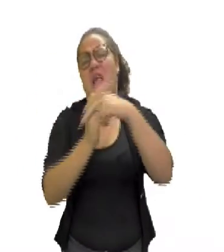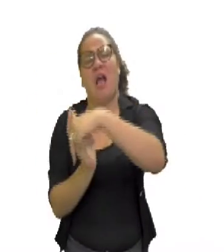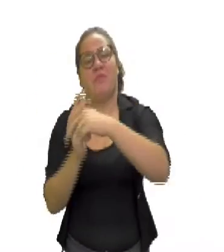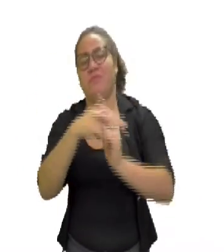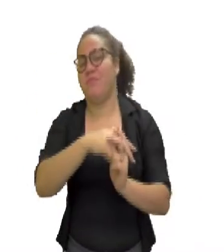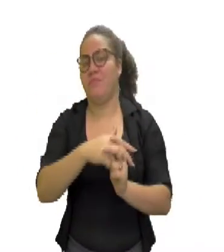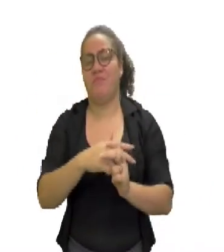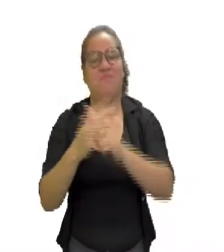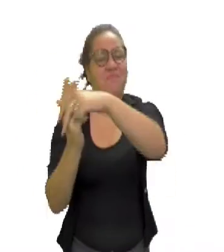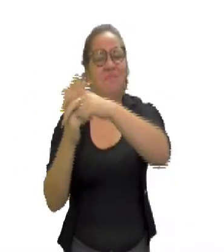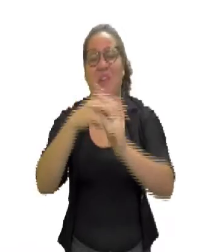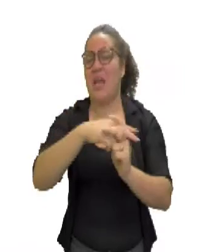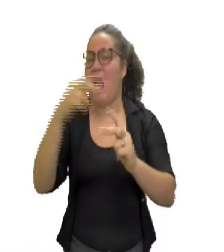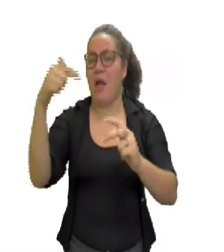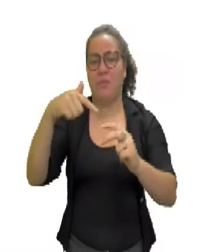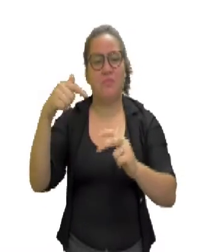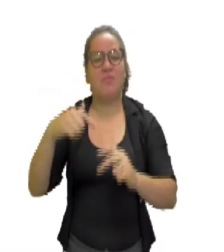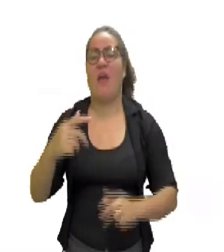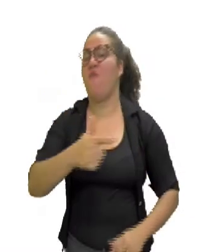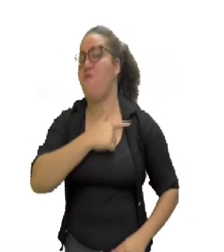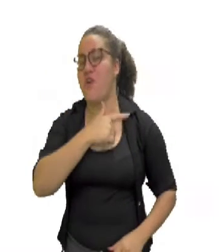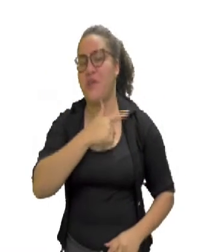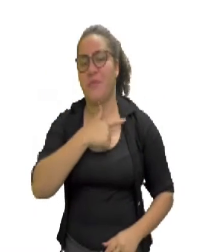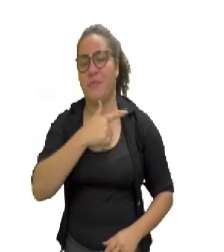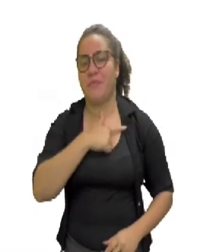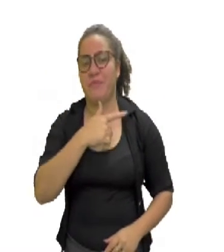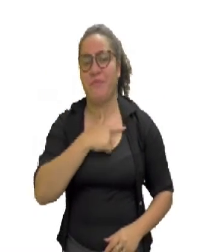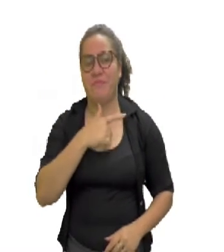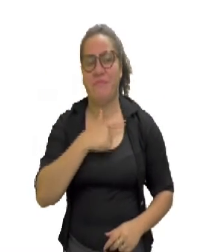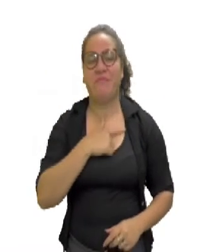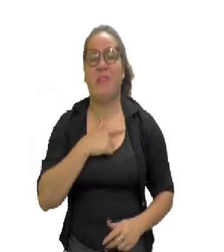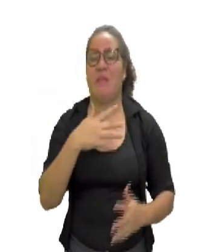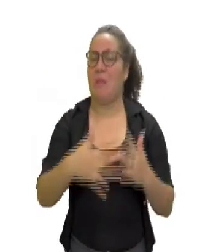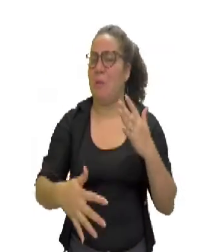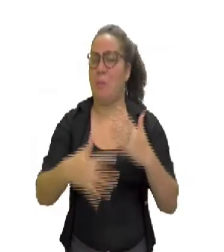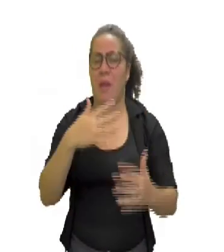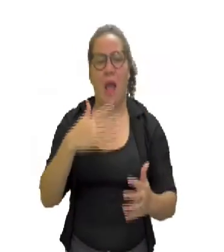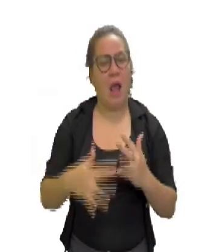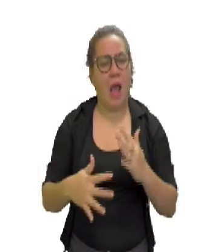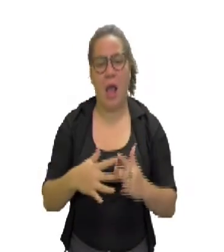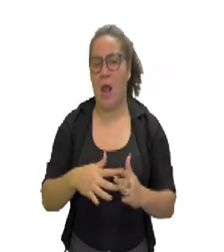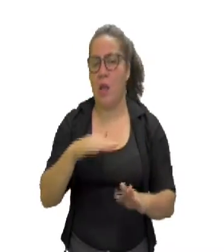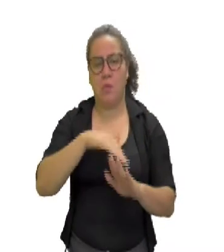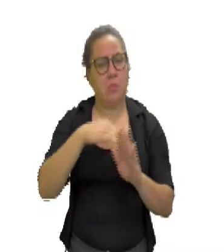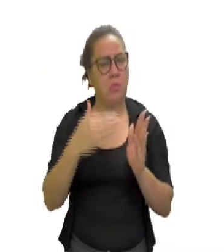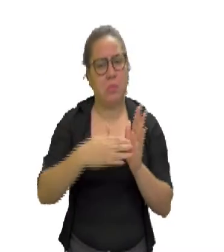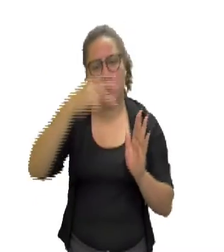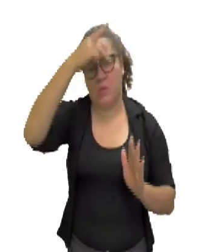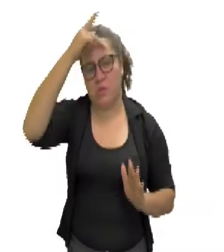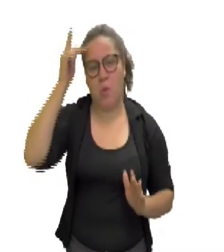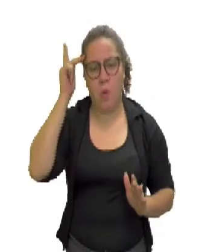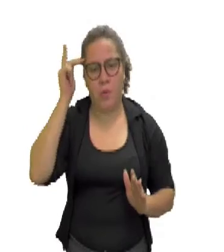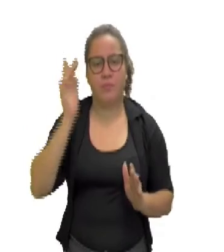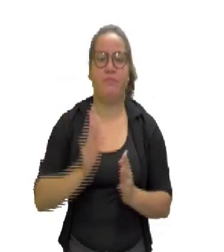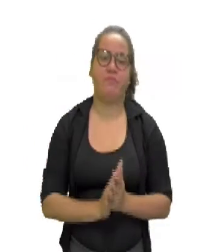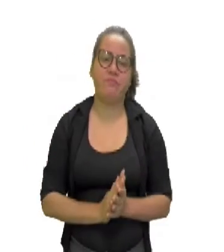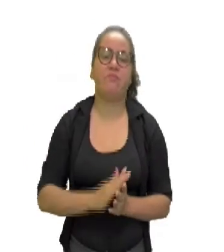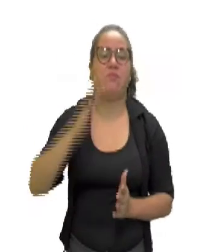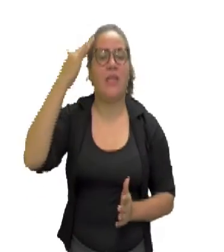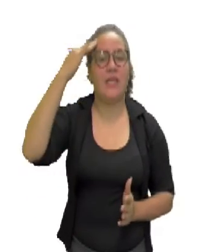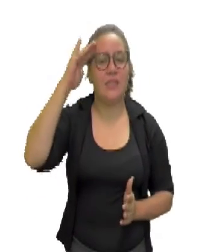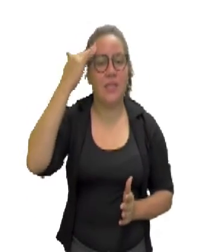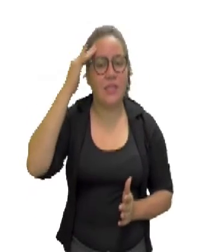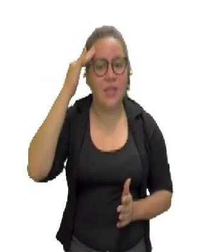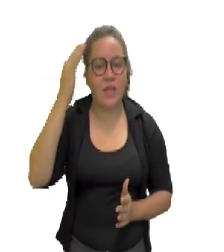é uma coisa, além de ser muito feia, que prejudica todo mundo. Então, pessoal, nós entendemos